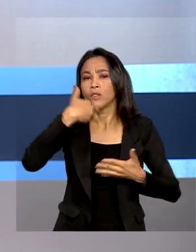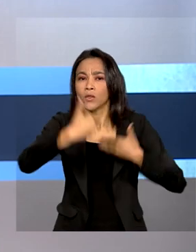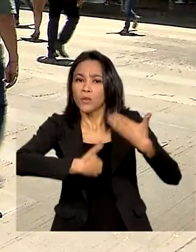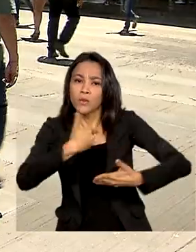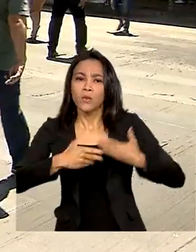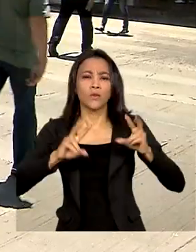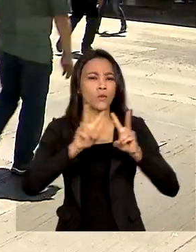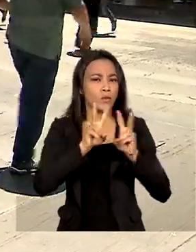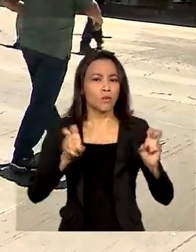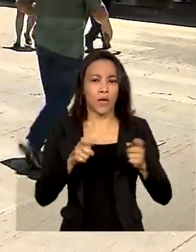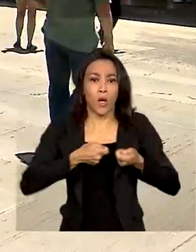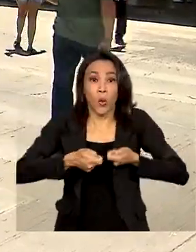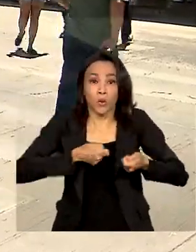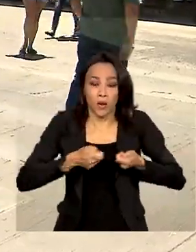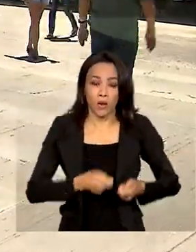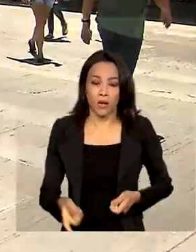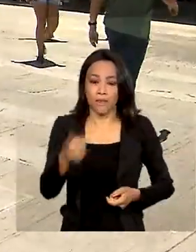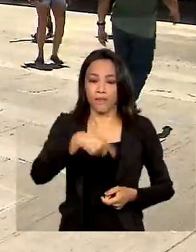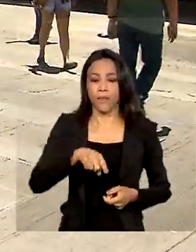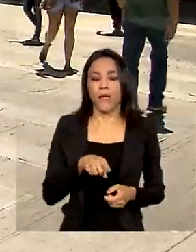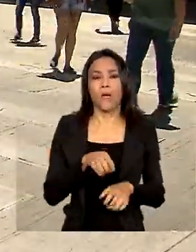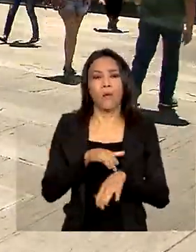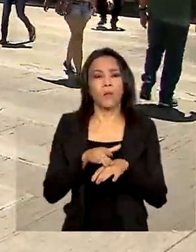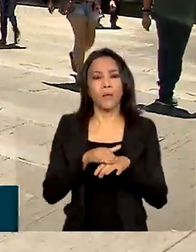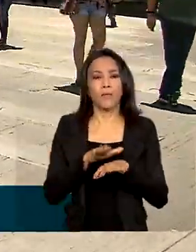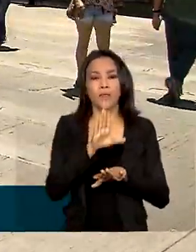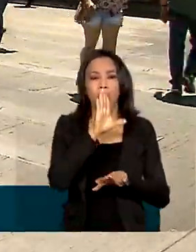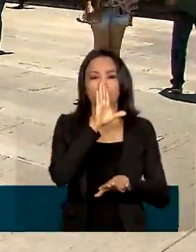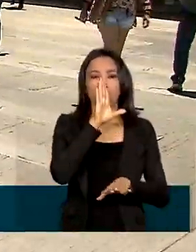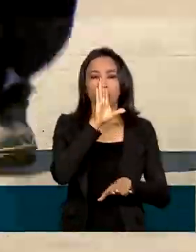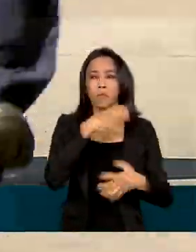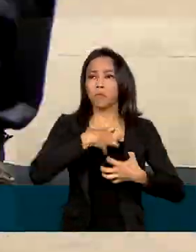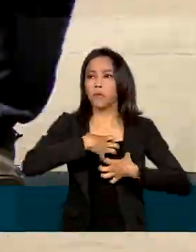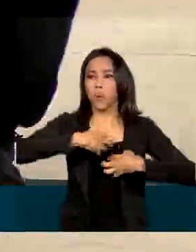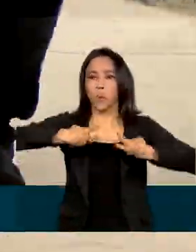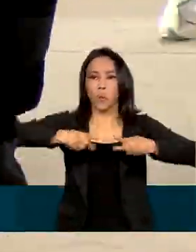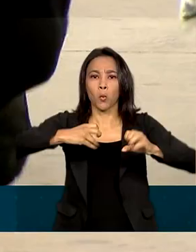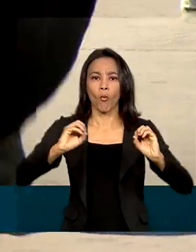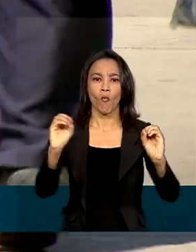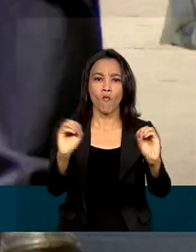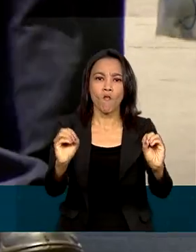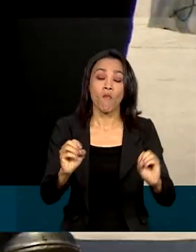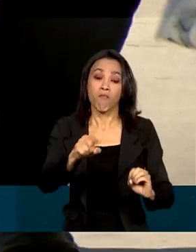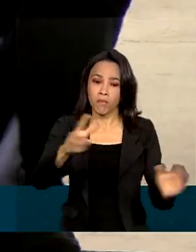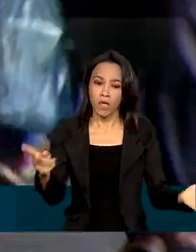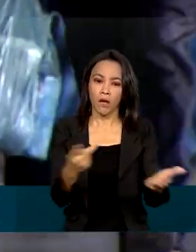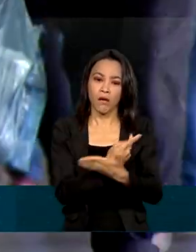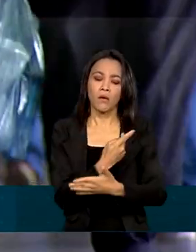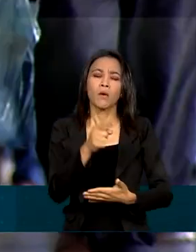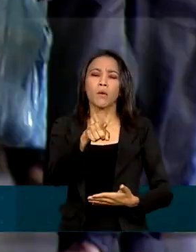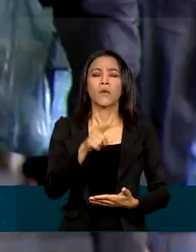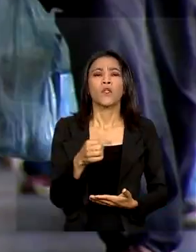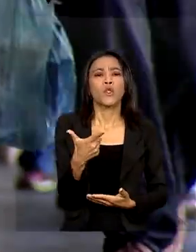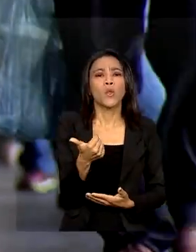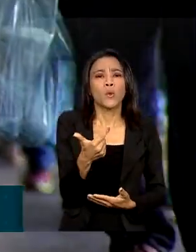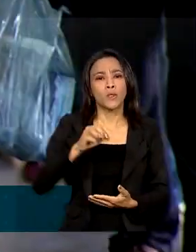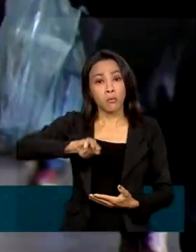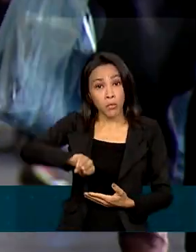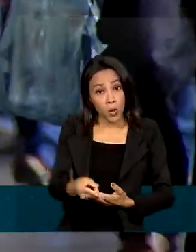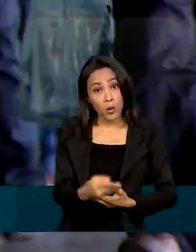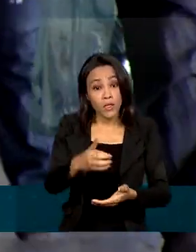doença. Uma doença silenciosa que atinge mais de 12 milhões de brasileiros. O diabetes é